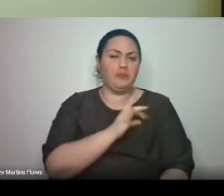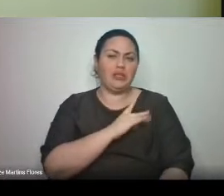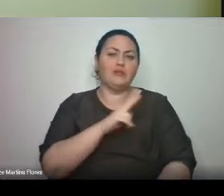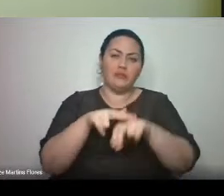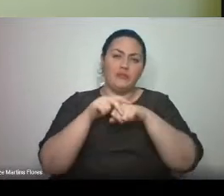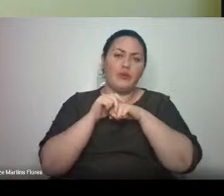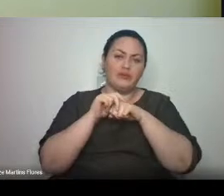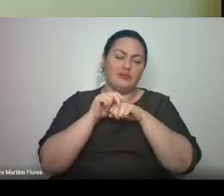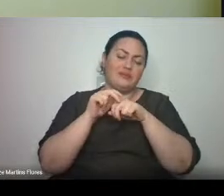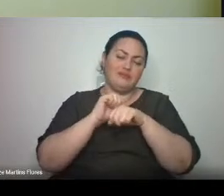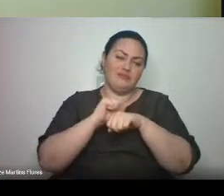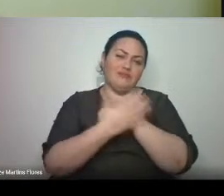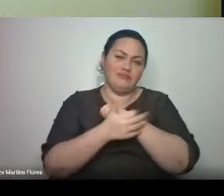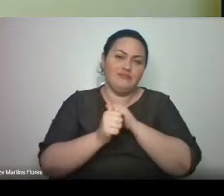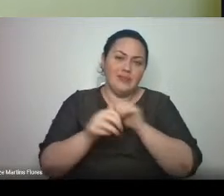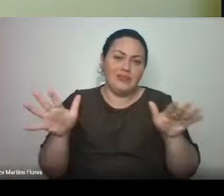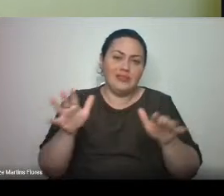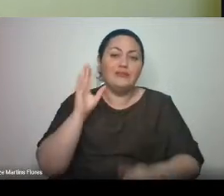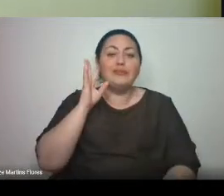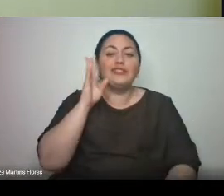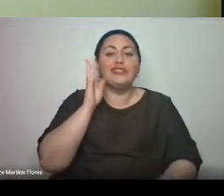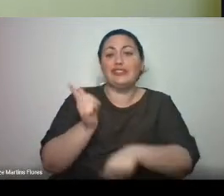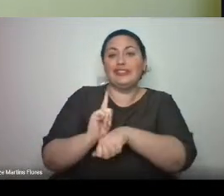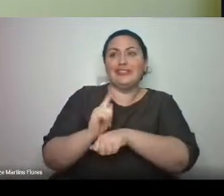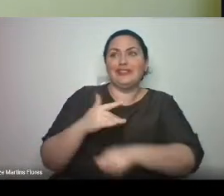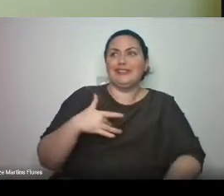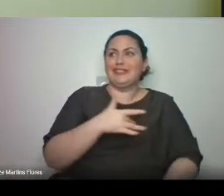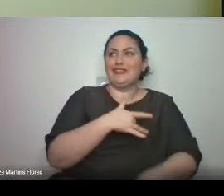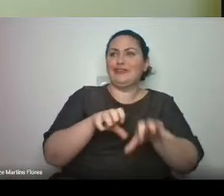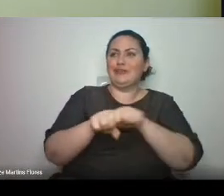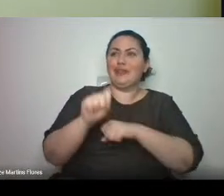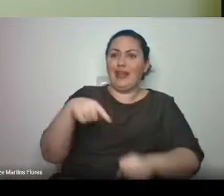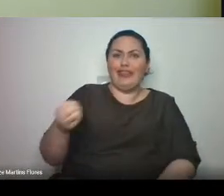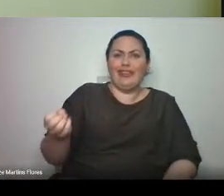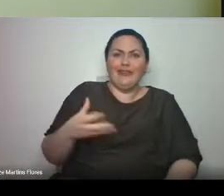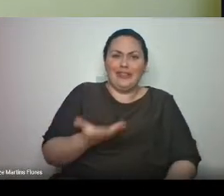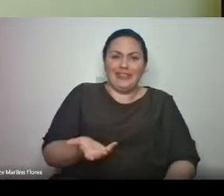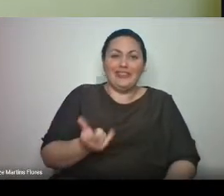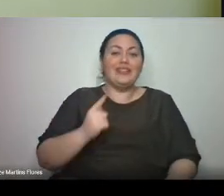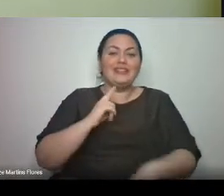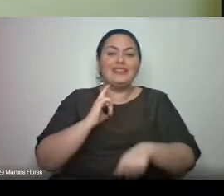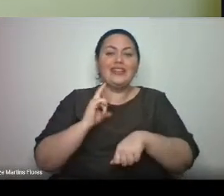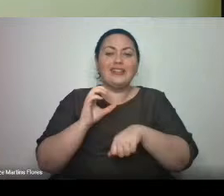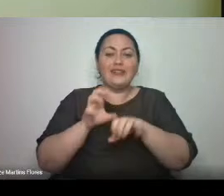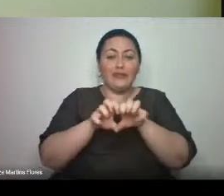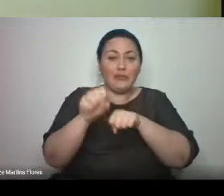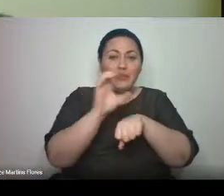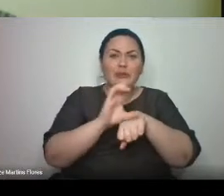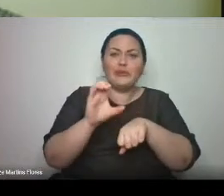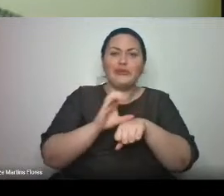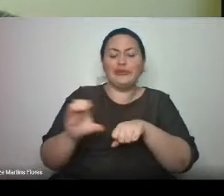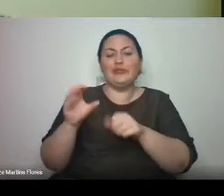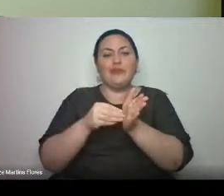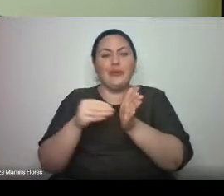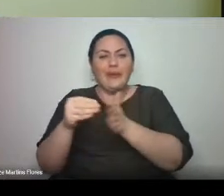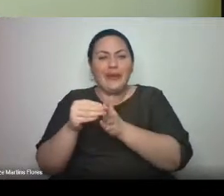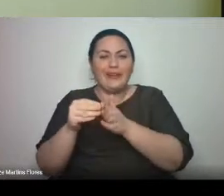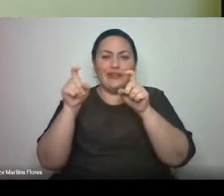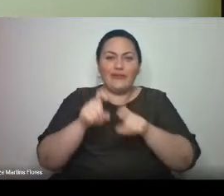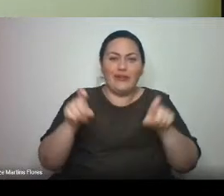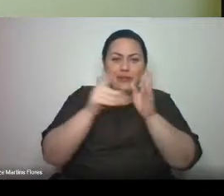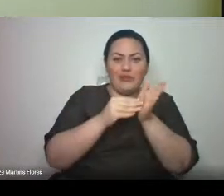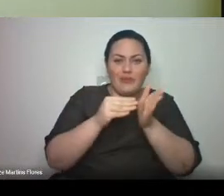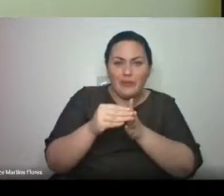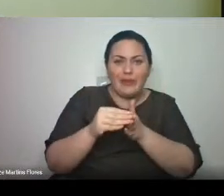fazendo gestão em saúde remota, que é uma novidade, e fazendo uma colação de grau com cursos como informática biomédica e física médica, então é muita